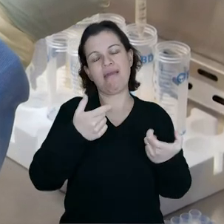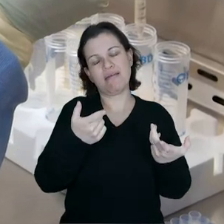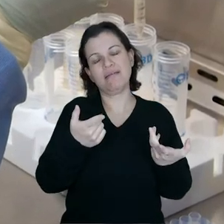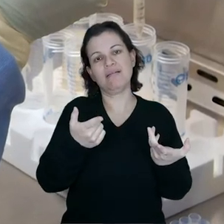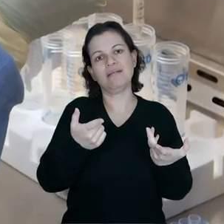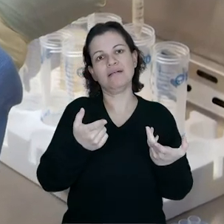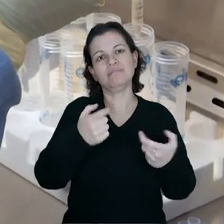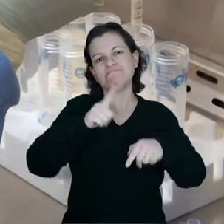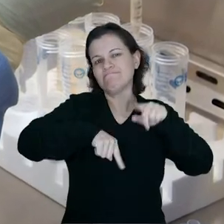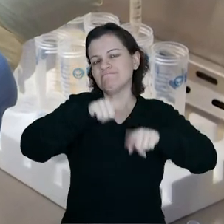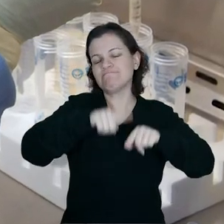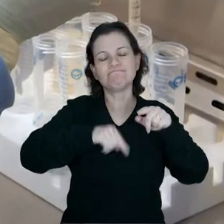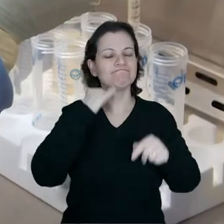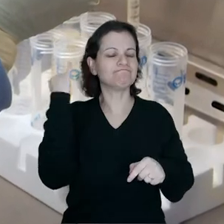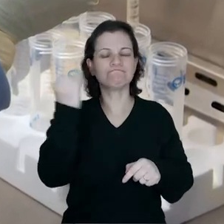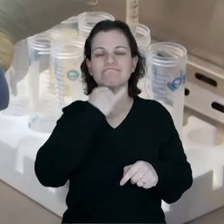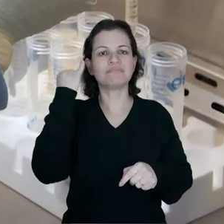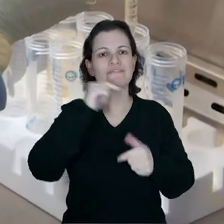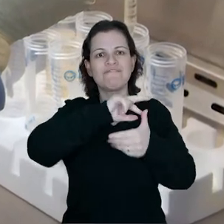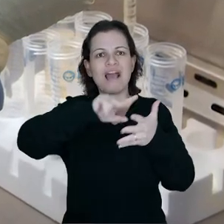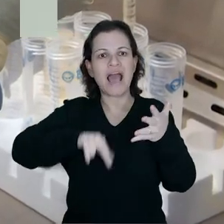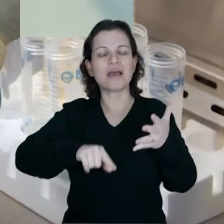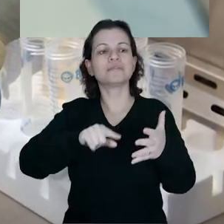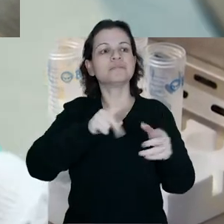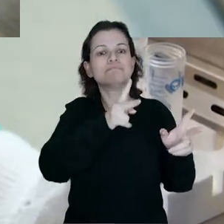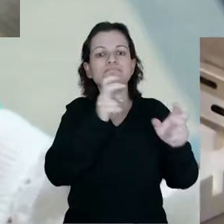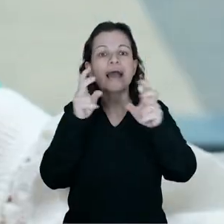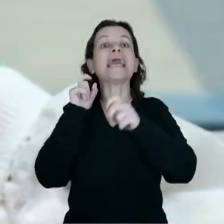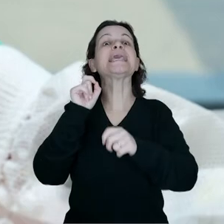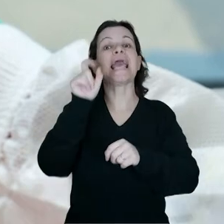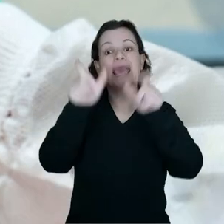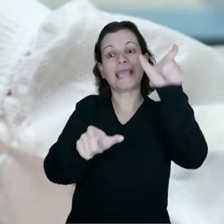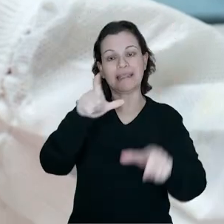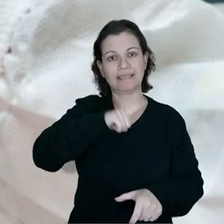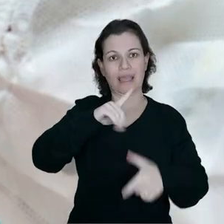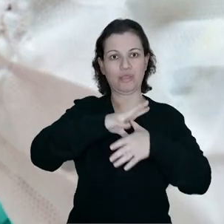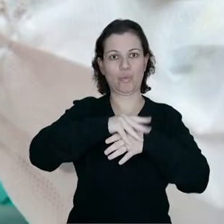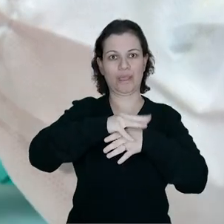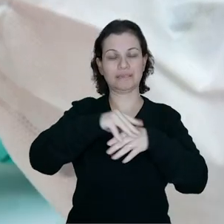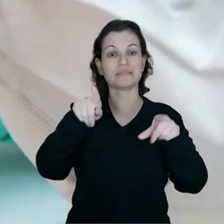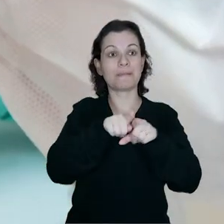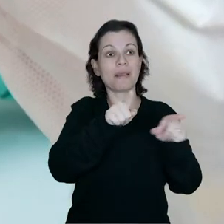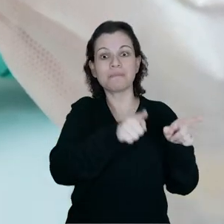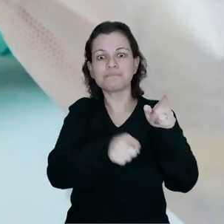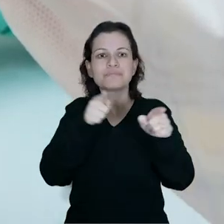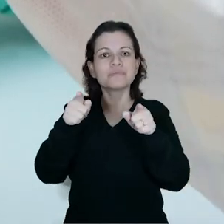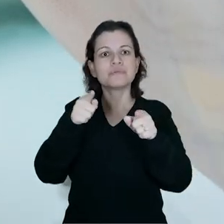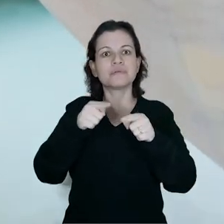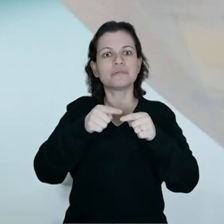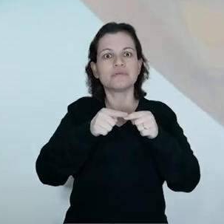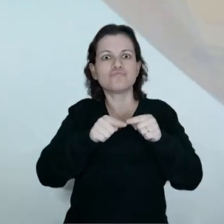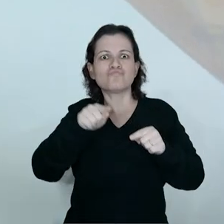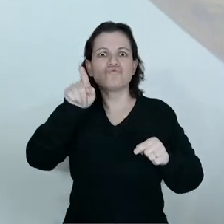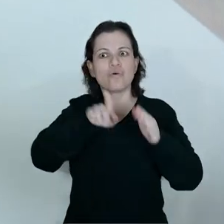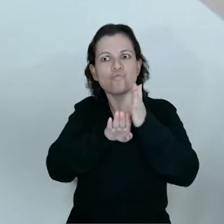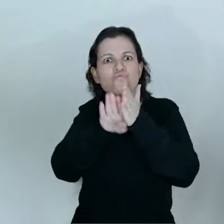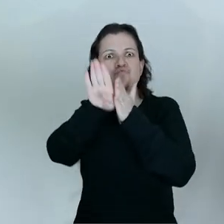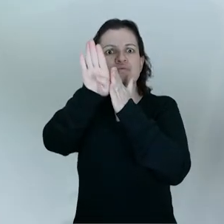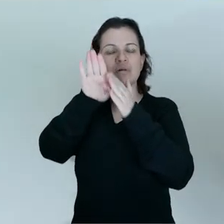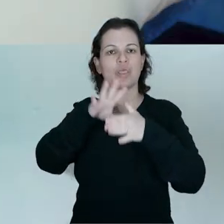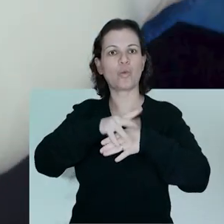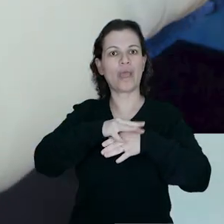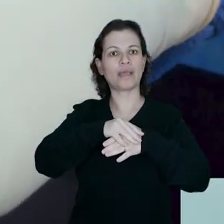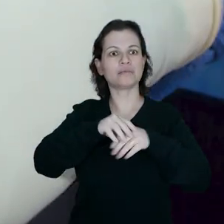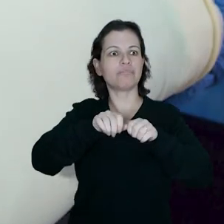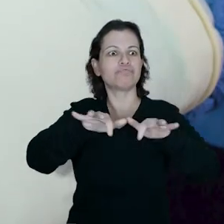ferramenta fundamental em vários aspectos, não só para identificar quem tem a doença, mas também identificar a progressão da doença,